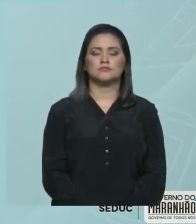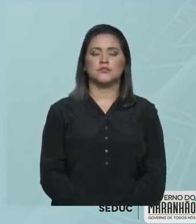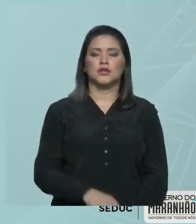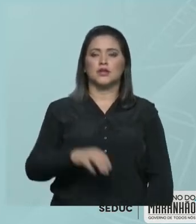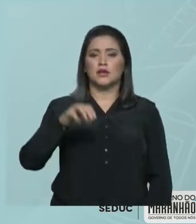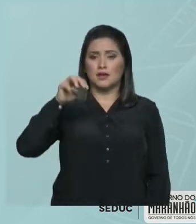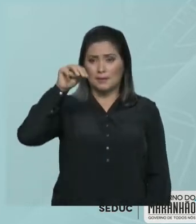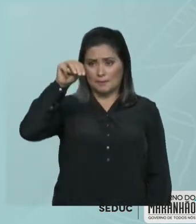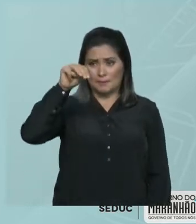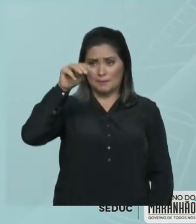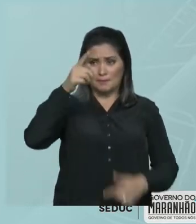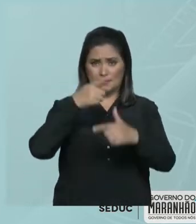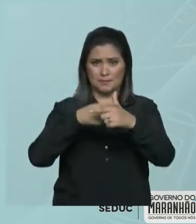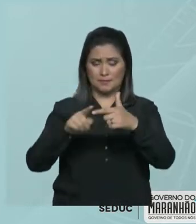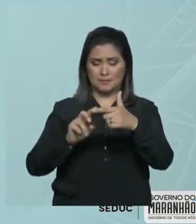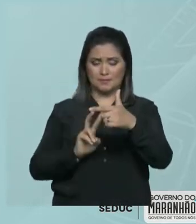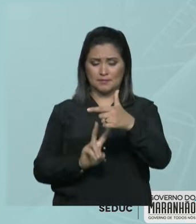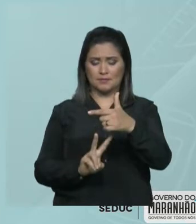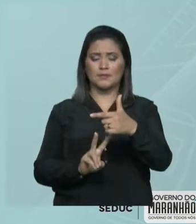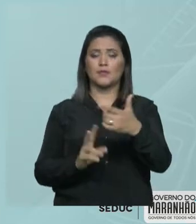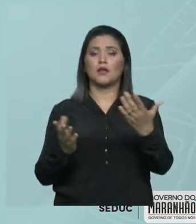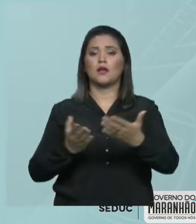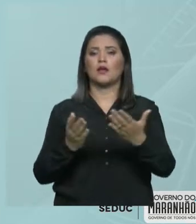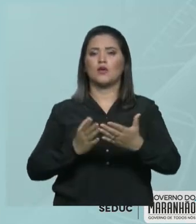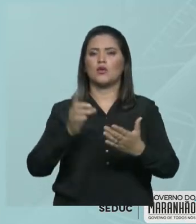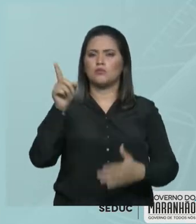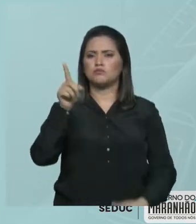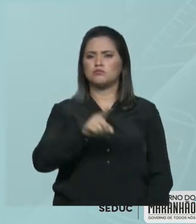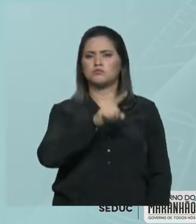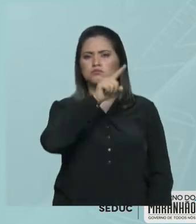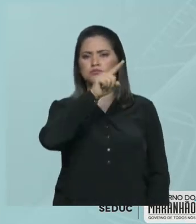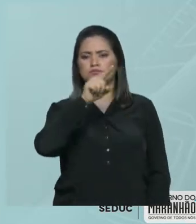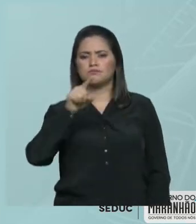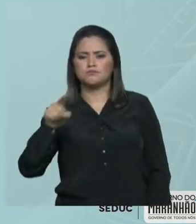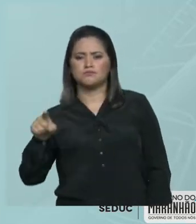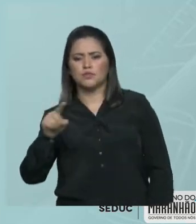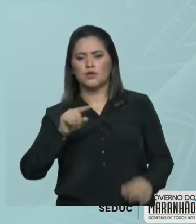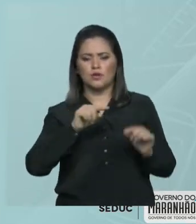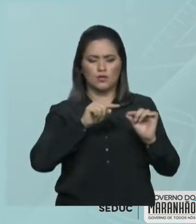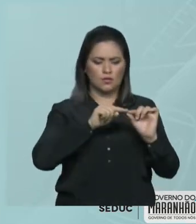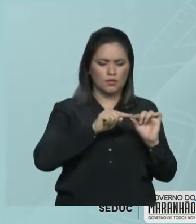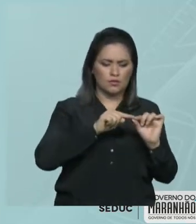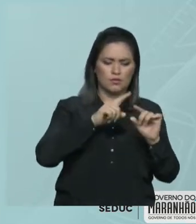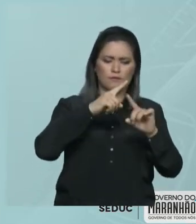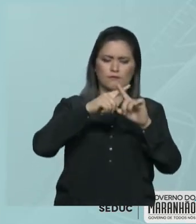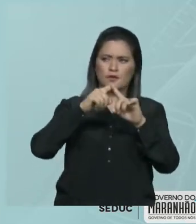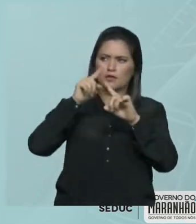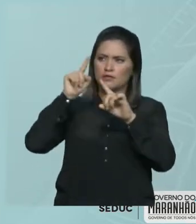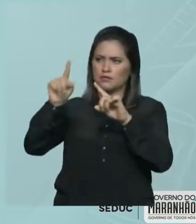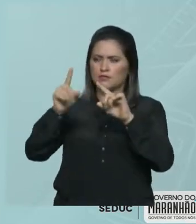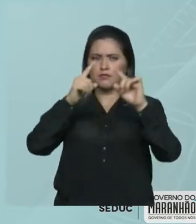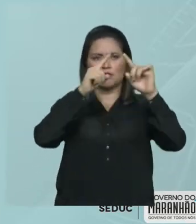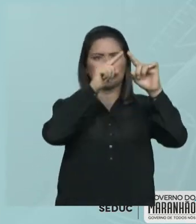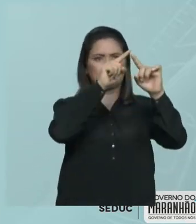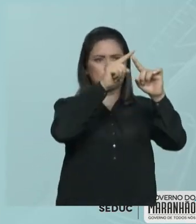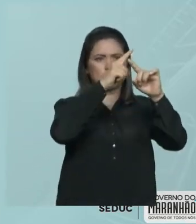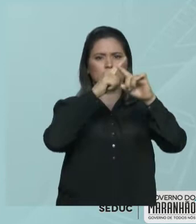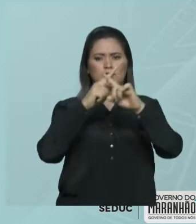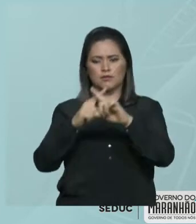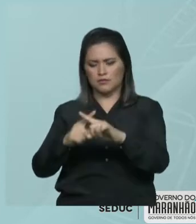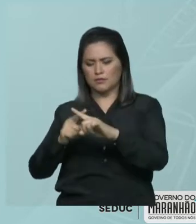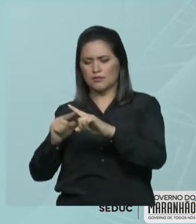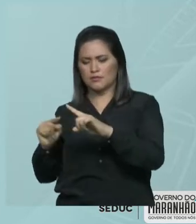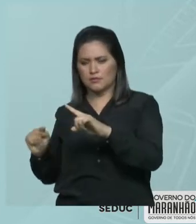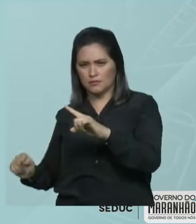a concentração e me deu o volume, eu fazendo meio pelos extremos, colocando na fórmula, eu rapidamente acho a massa do soluto, 2